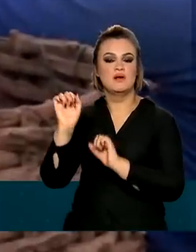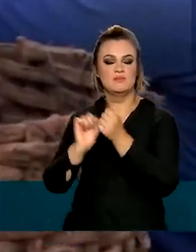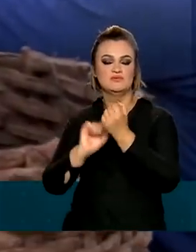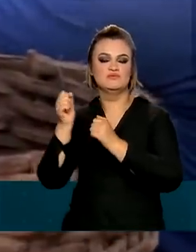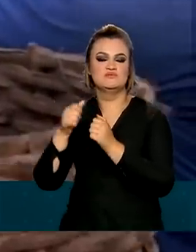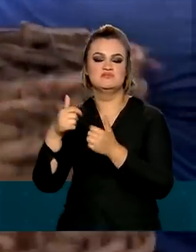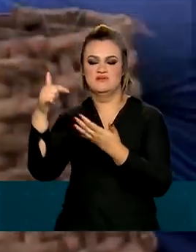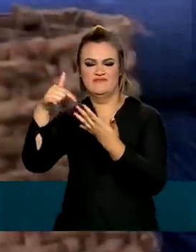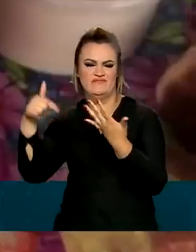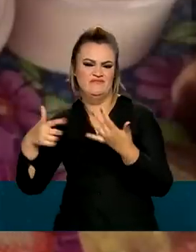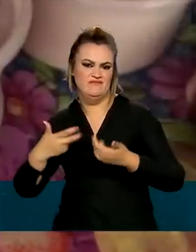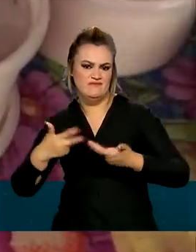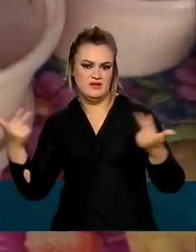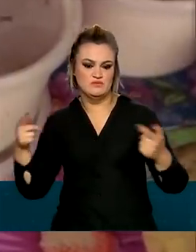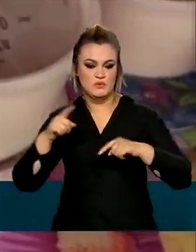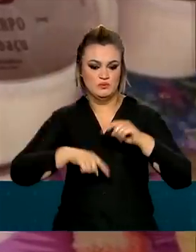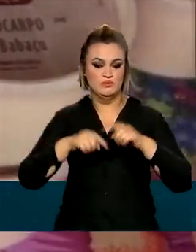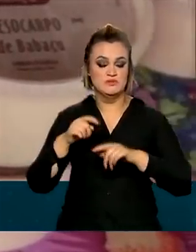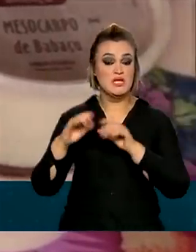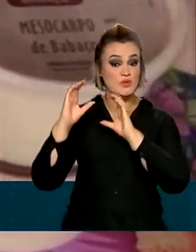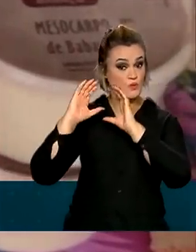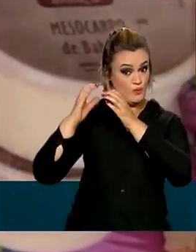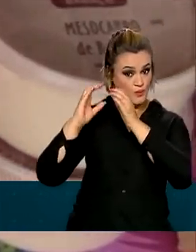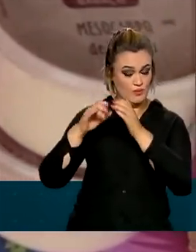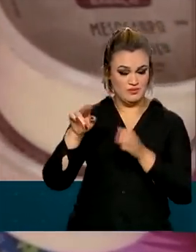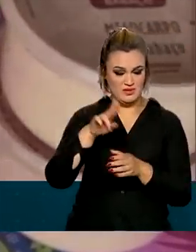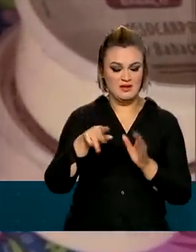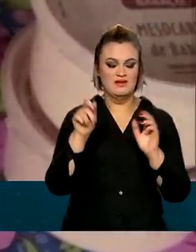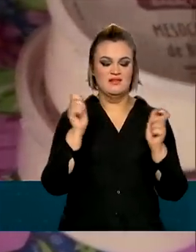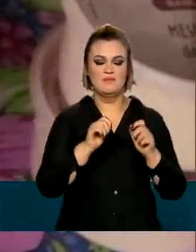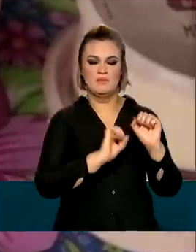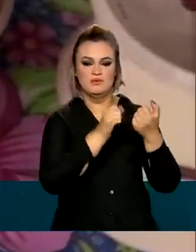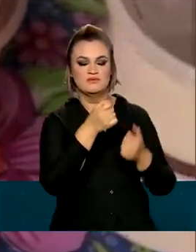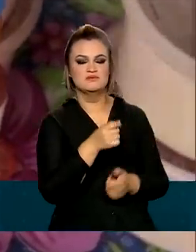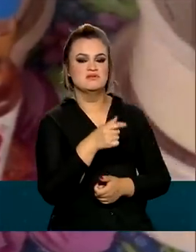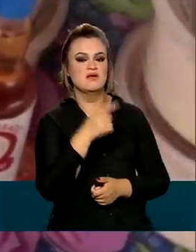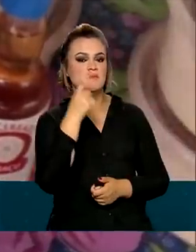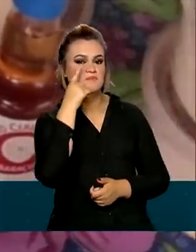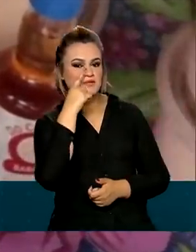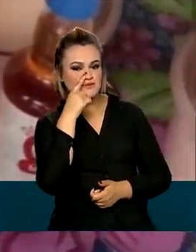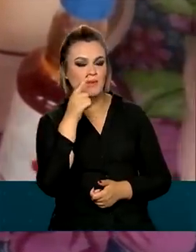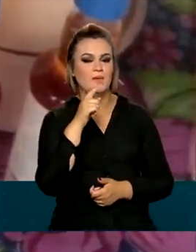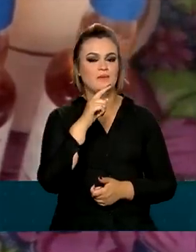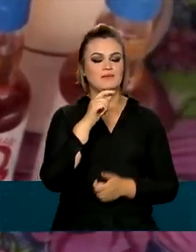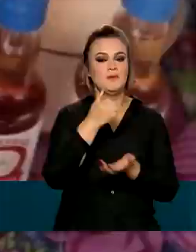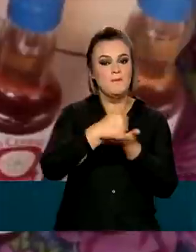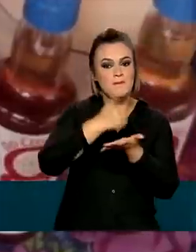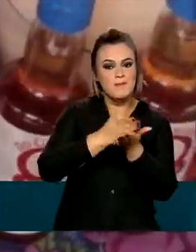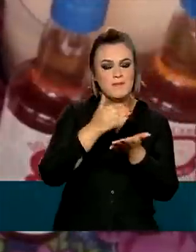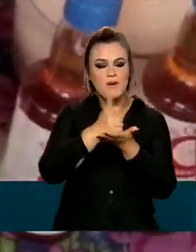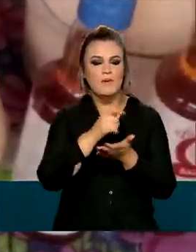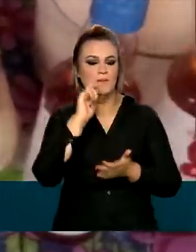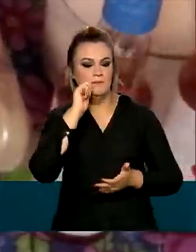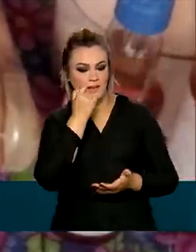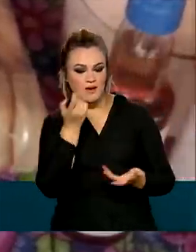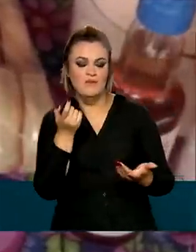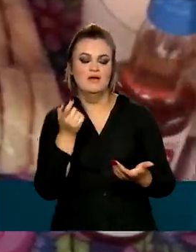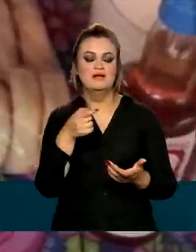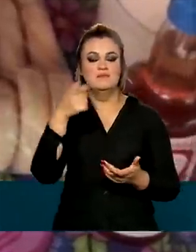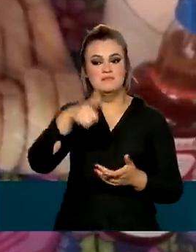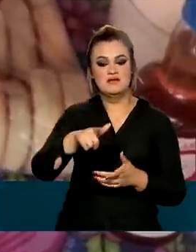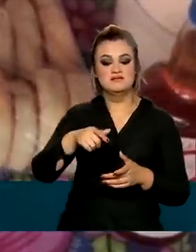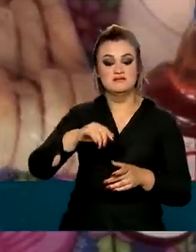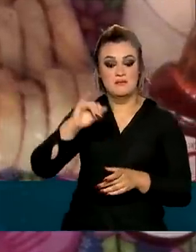azeite e cosméticos. E do coco, dá para fazer biscoitos, pães e bolos. Da casca à castanha, o